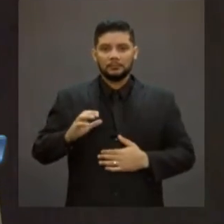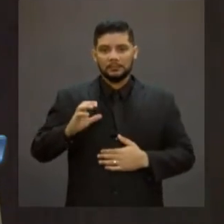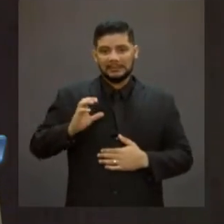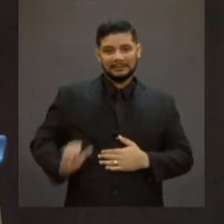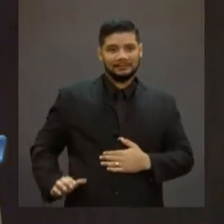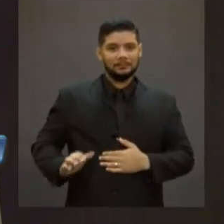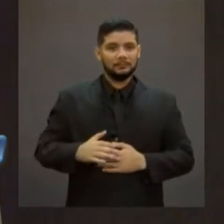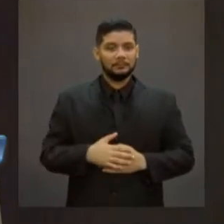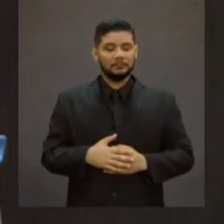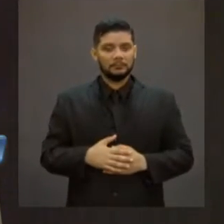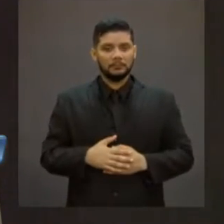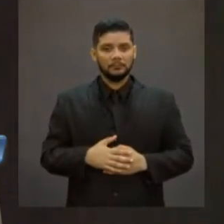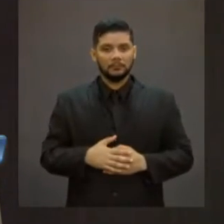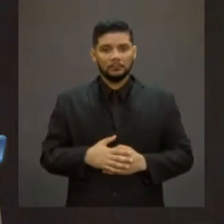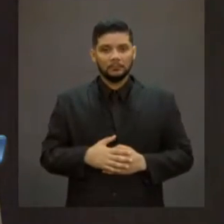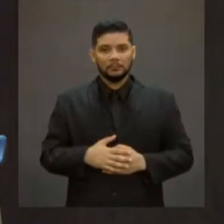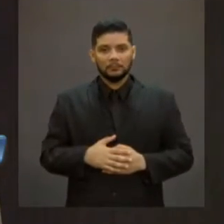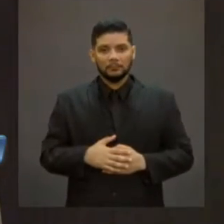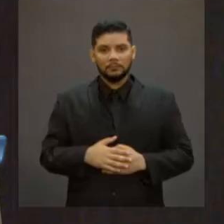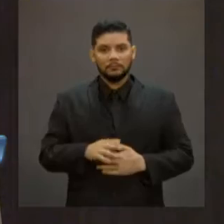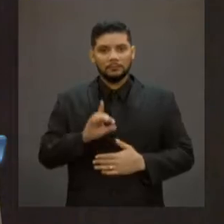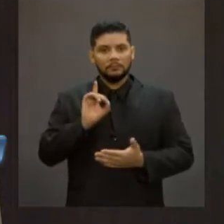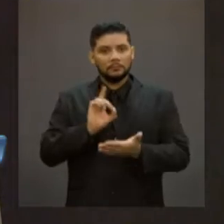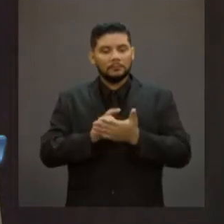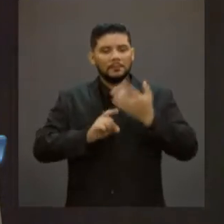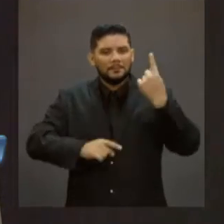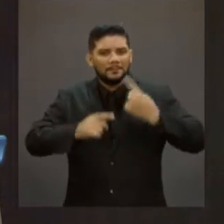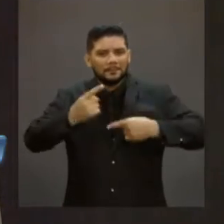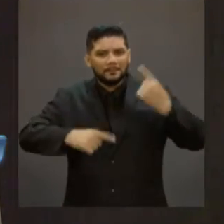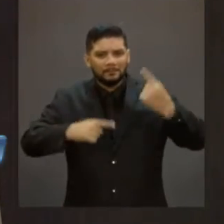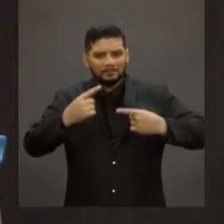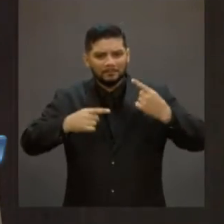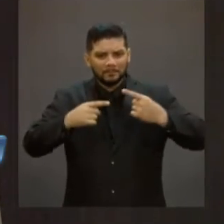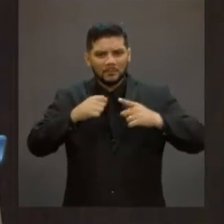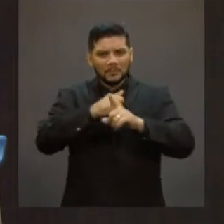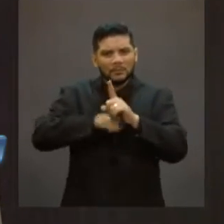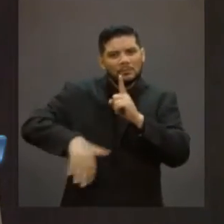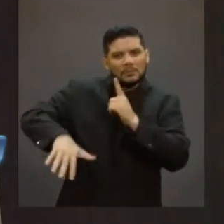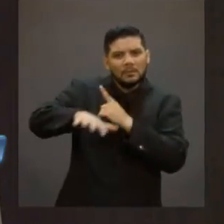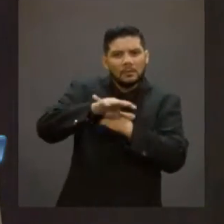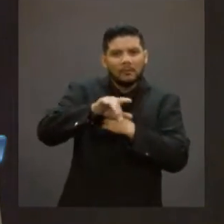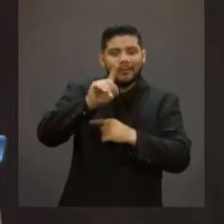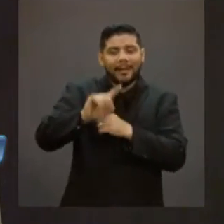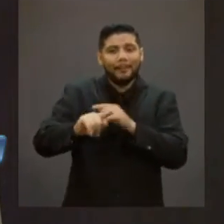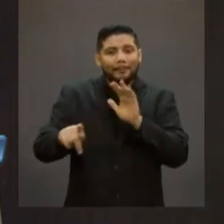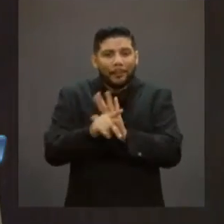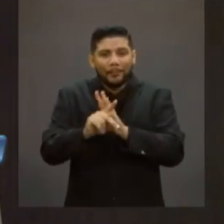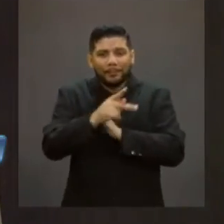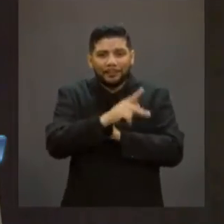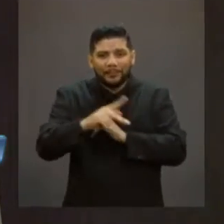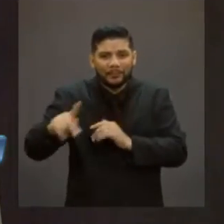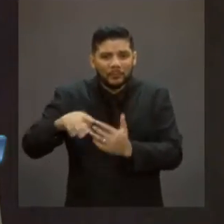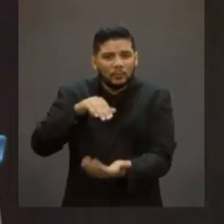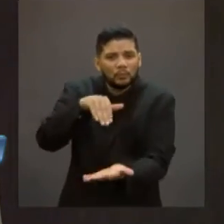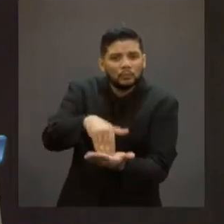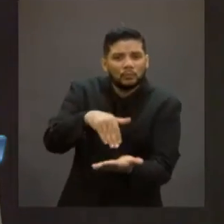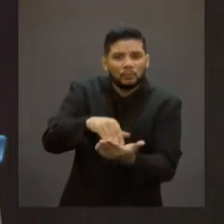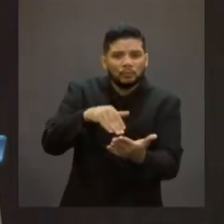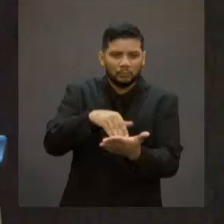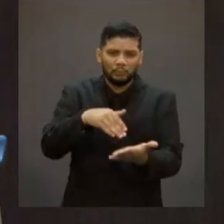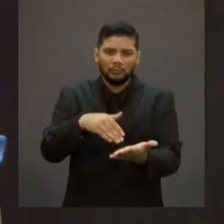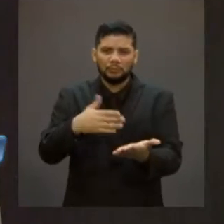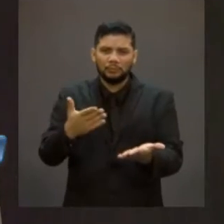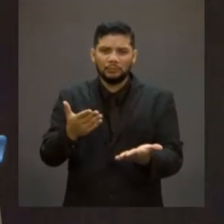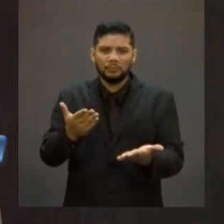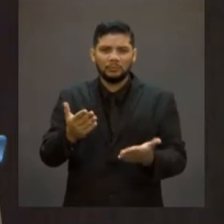Os serviços sócio-assistenciais chegam à parcela mais pobre da população. O BPC, por exemplo, apesar das